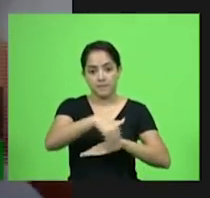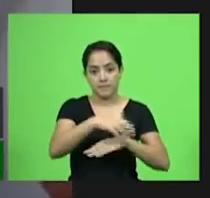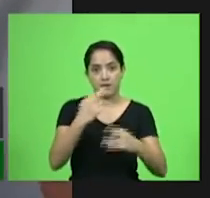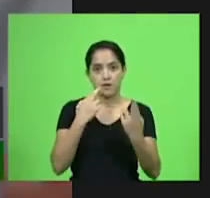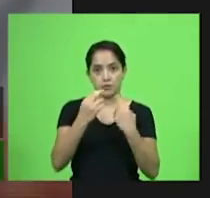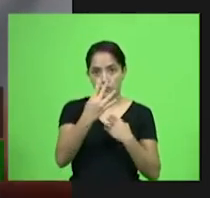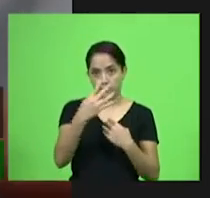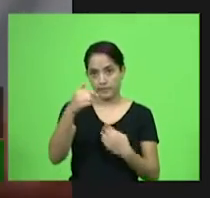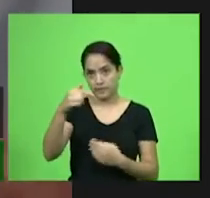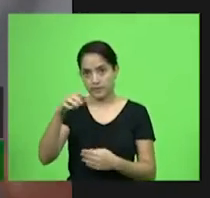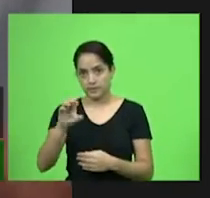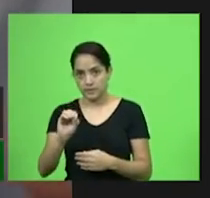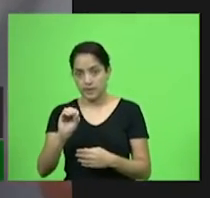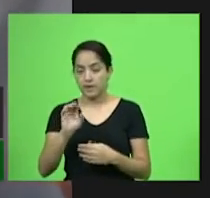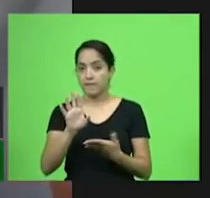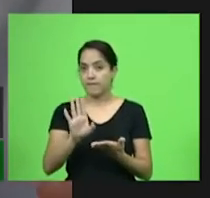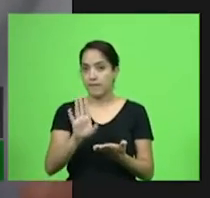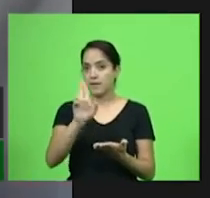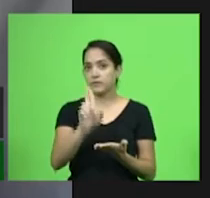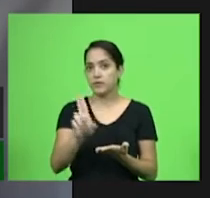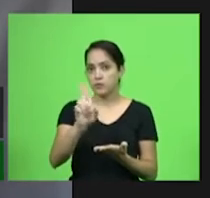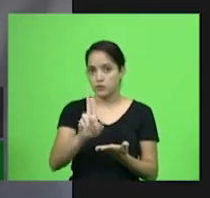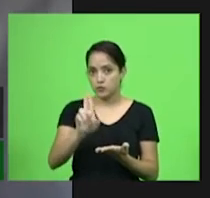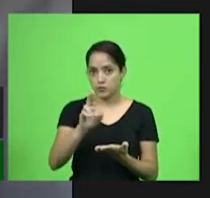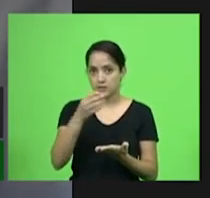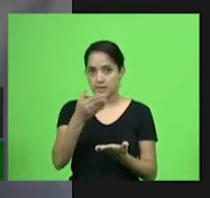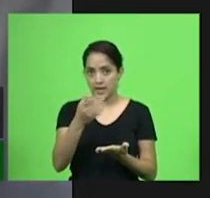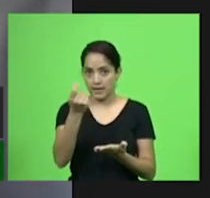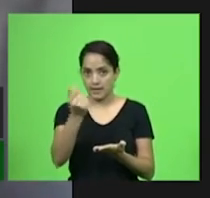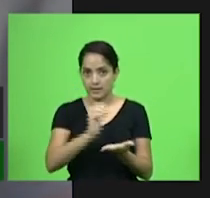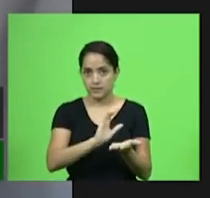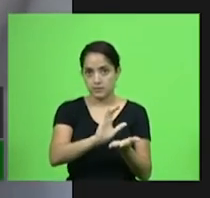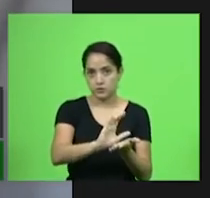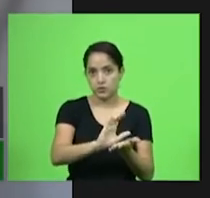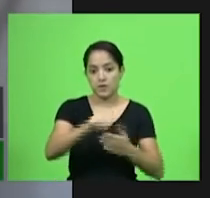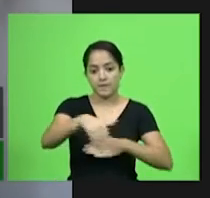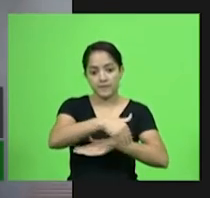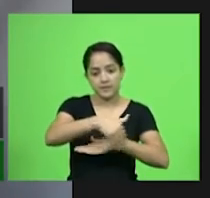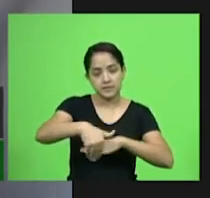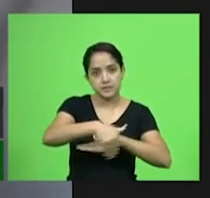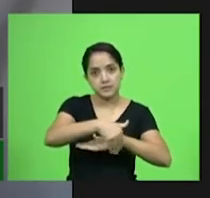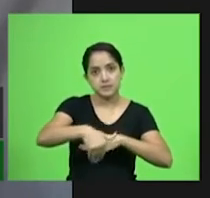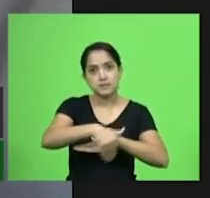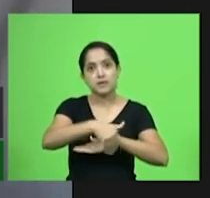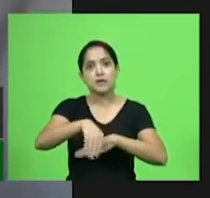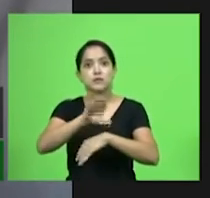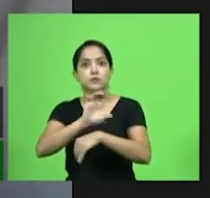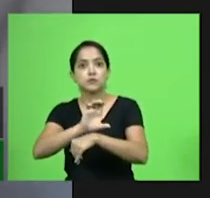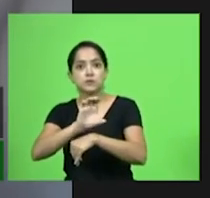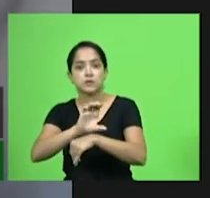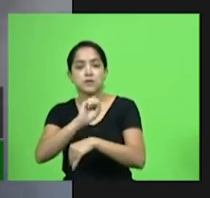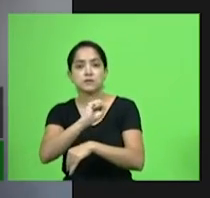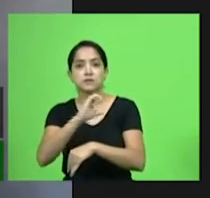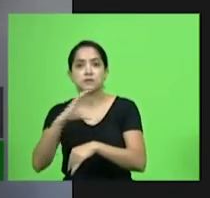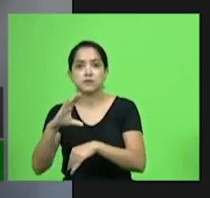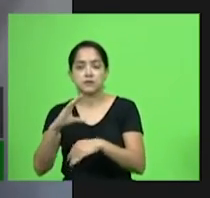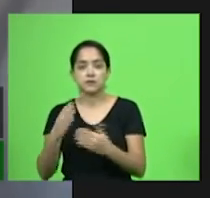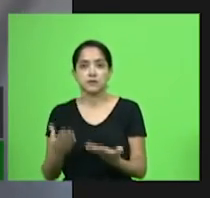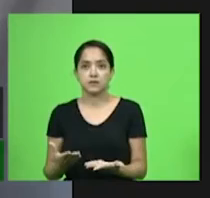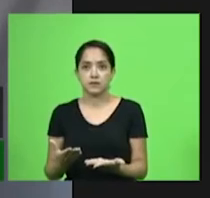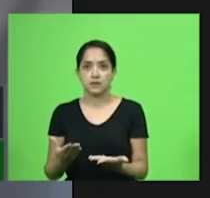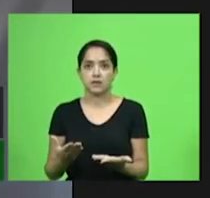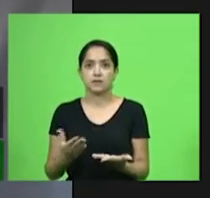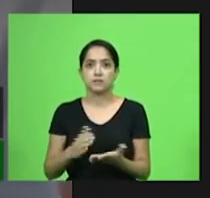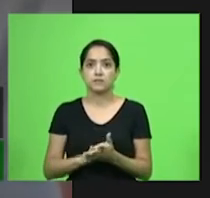Vamos usar esses 200 milhões para fazer as estradas do Estado, para fazer esses